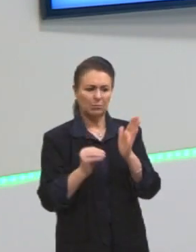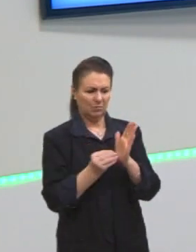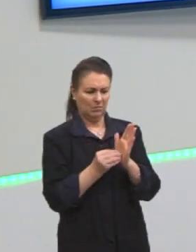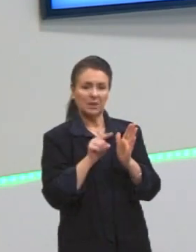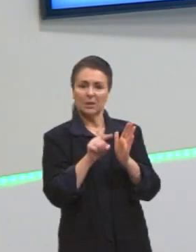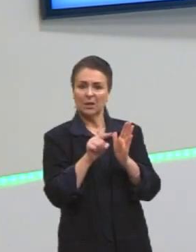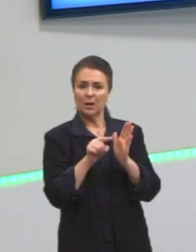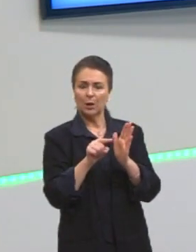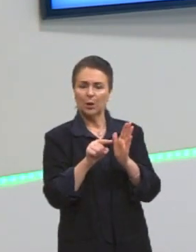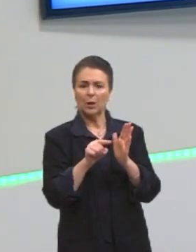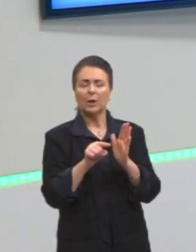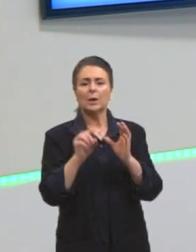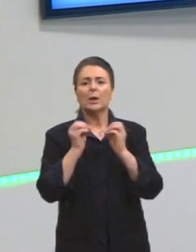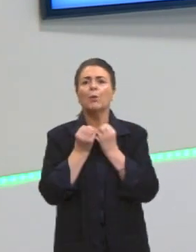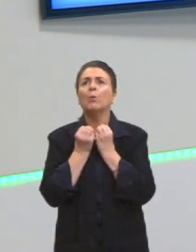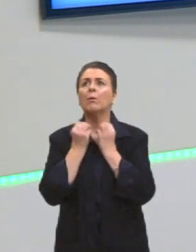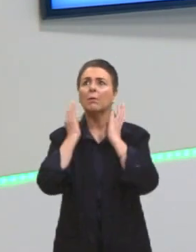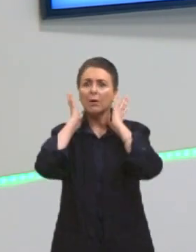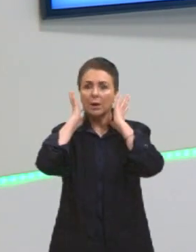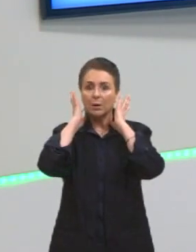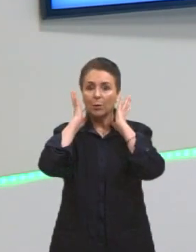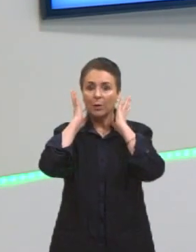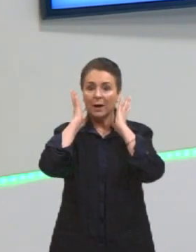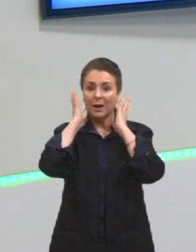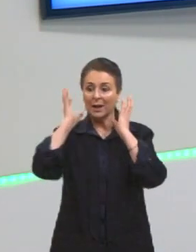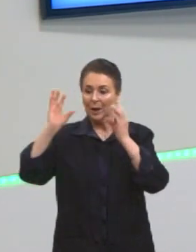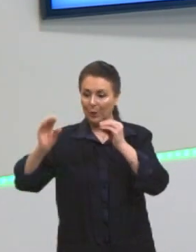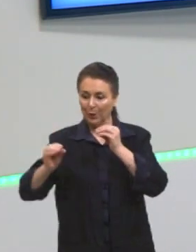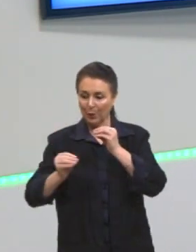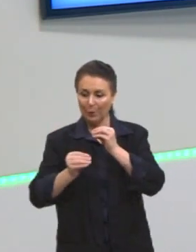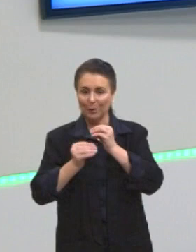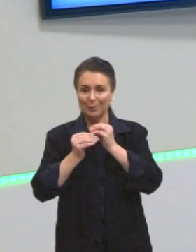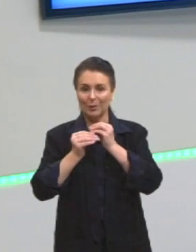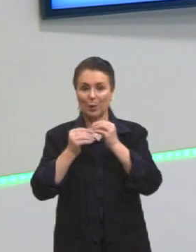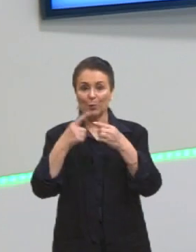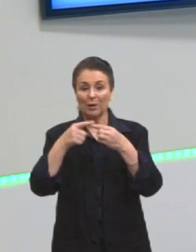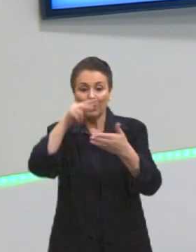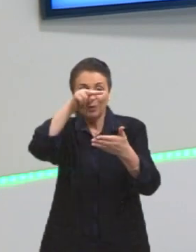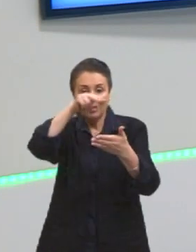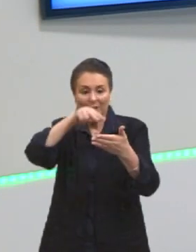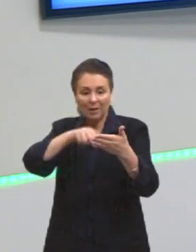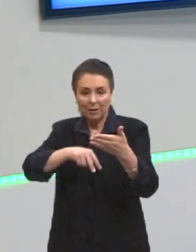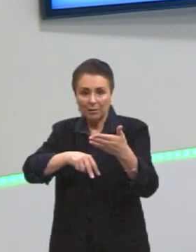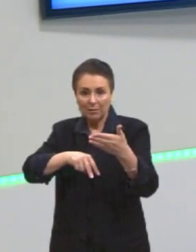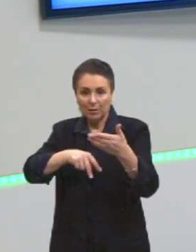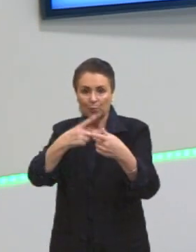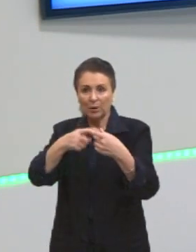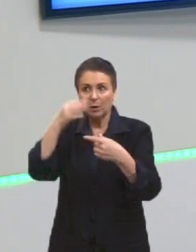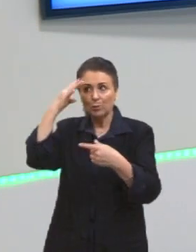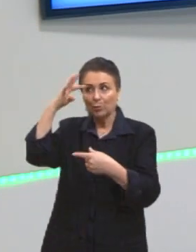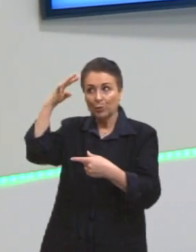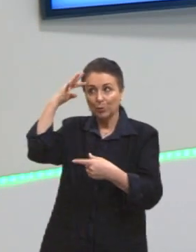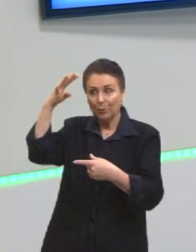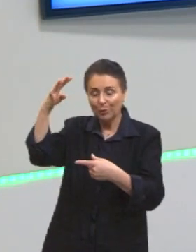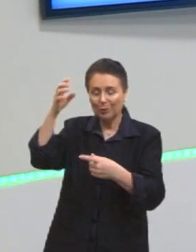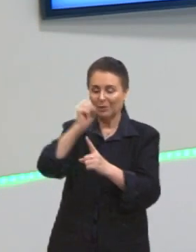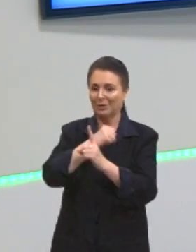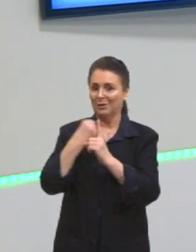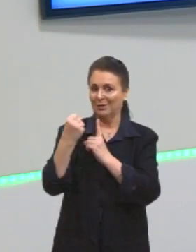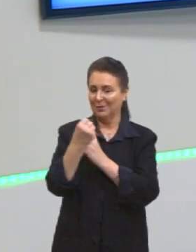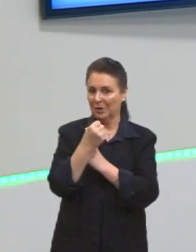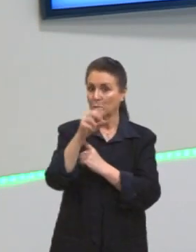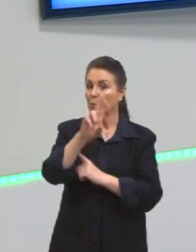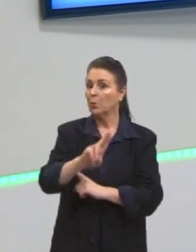fulano de tal é um shakespeariano, e por isso, ele é tão sonhador com a sociedade. Tu vai escrever com a